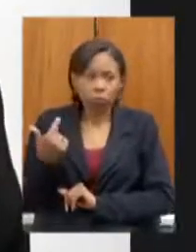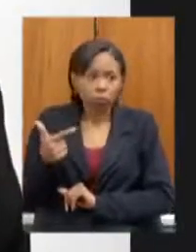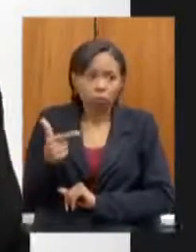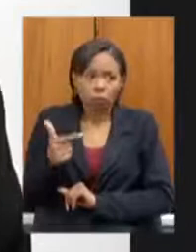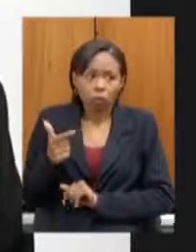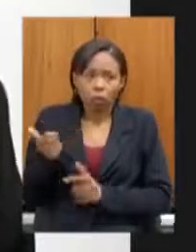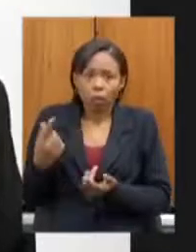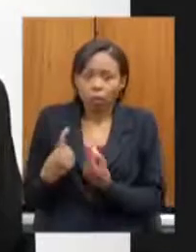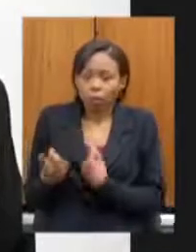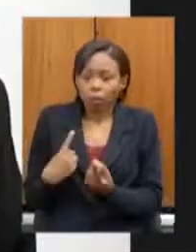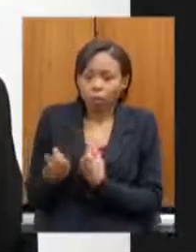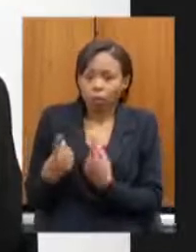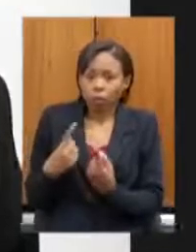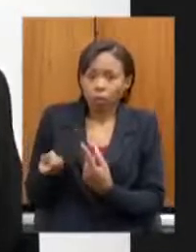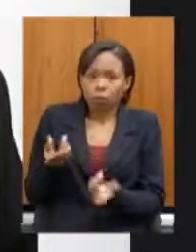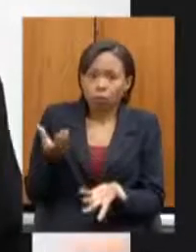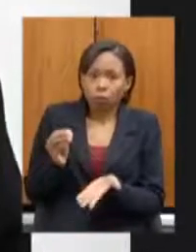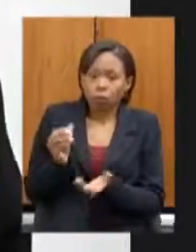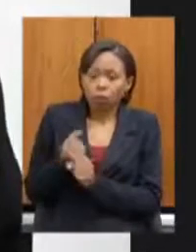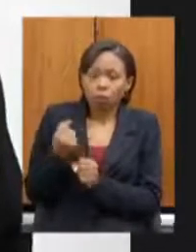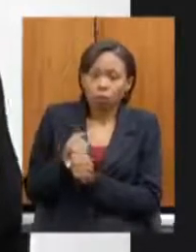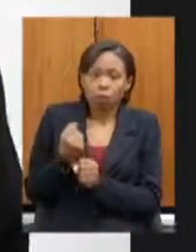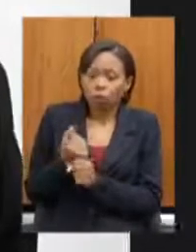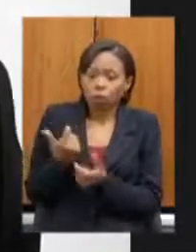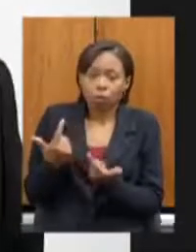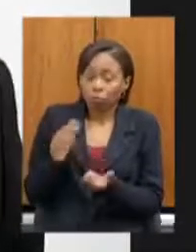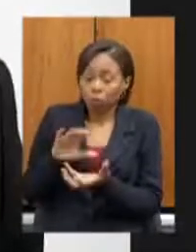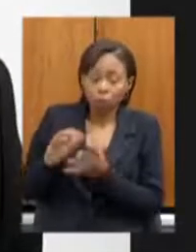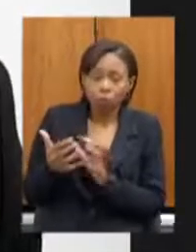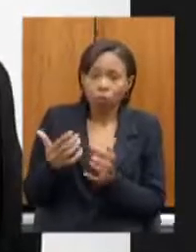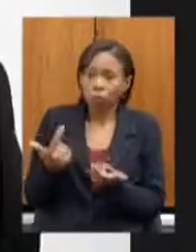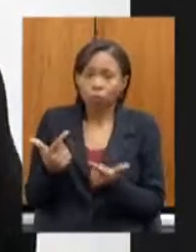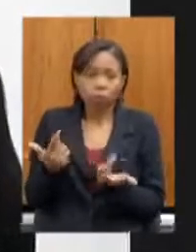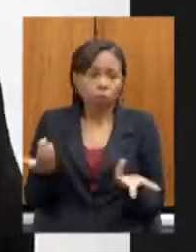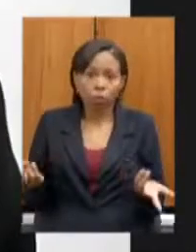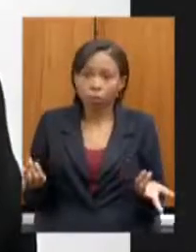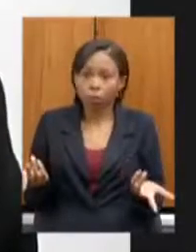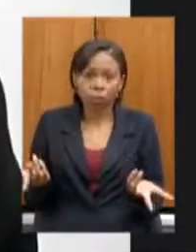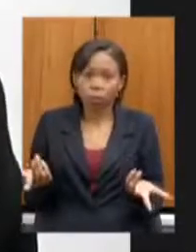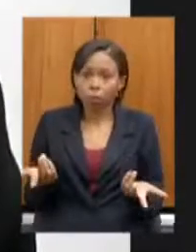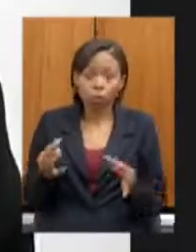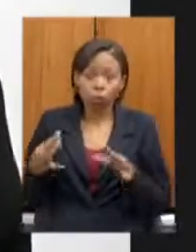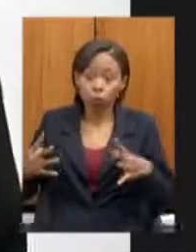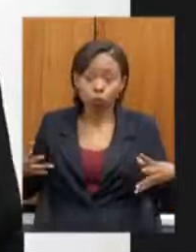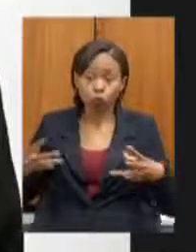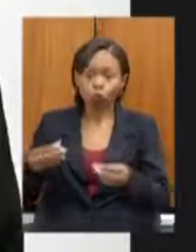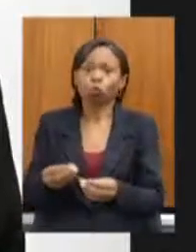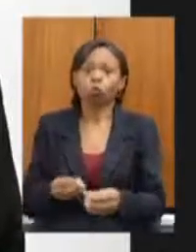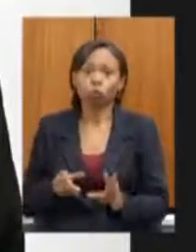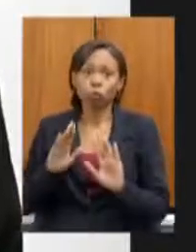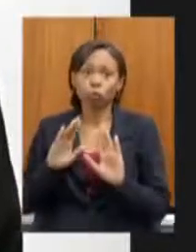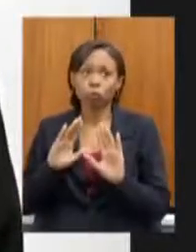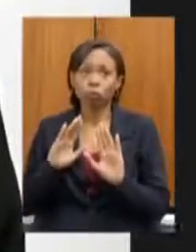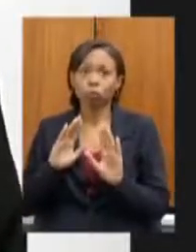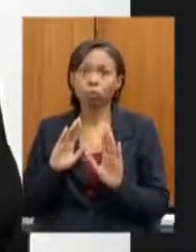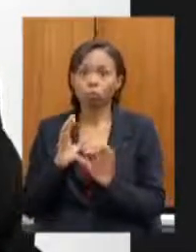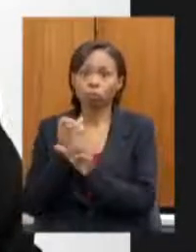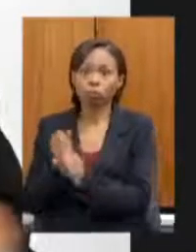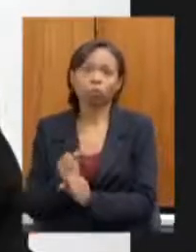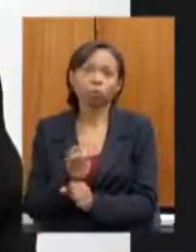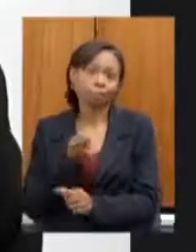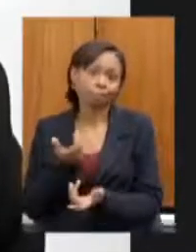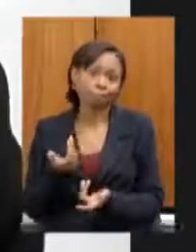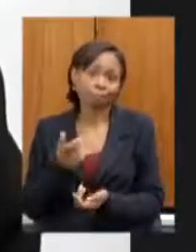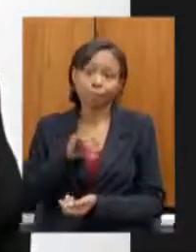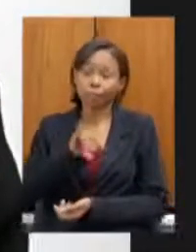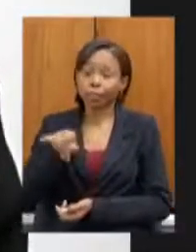estradas para recuperar nós temos estradas porque nós não temos onde recuperar uma vez que se pegarmos Januária que está com